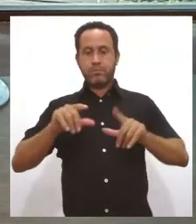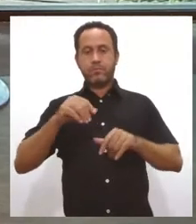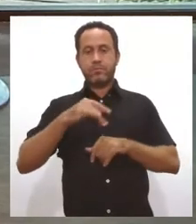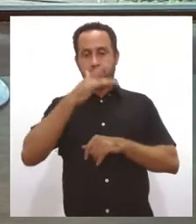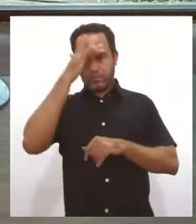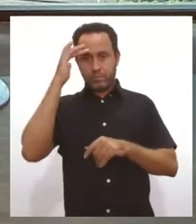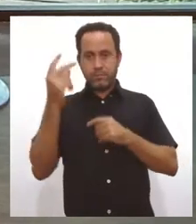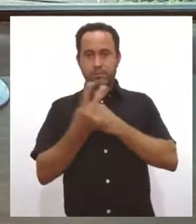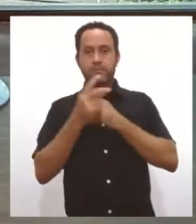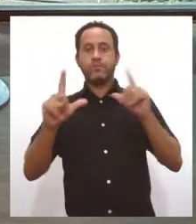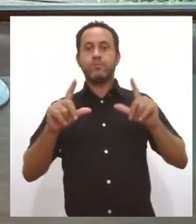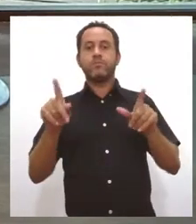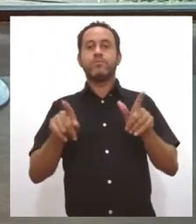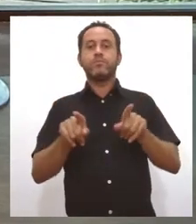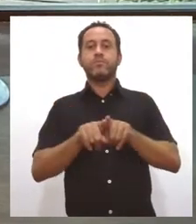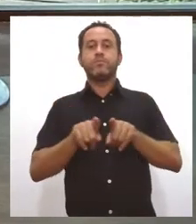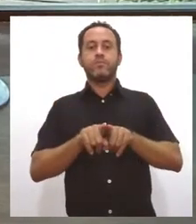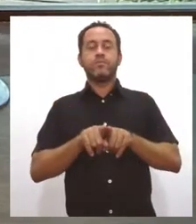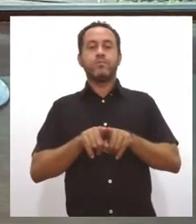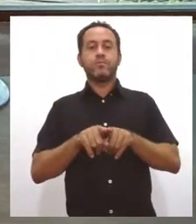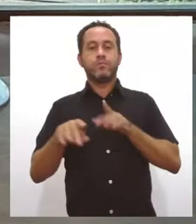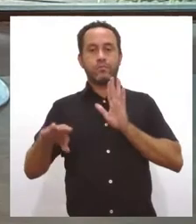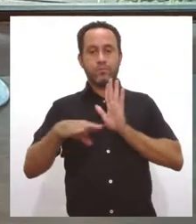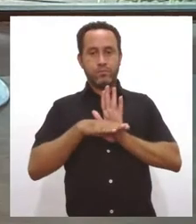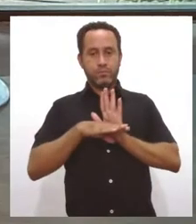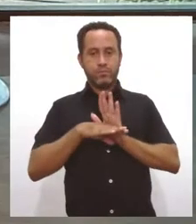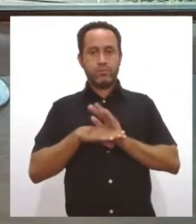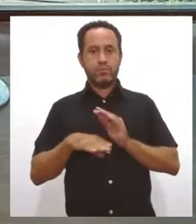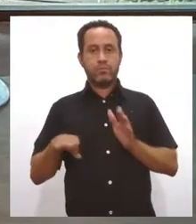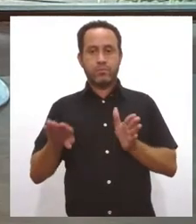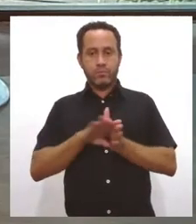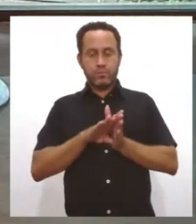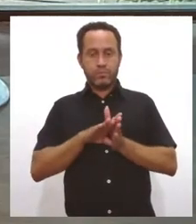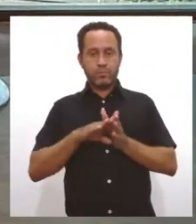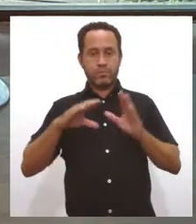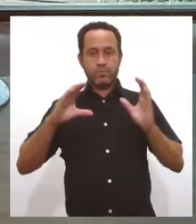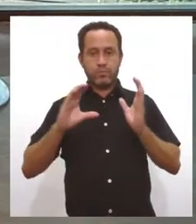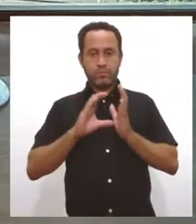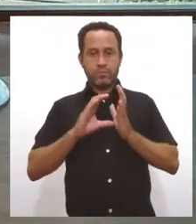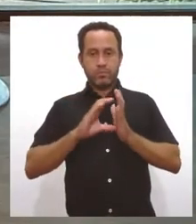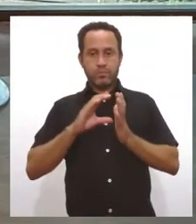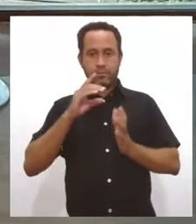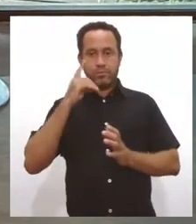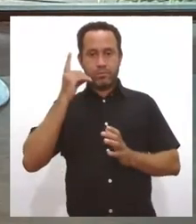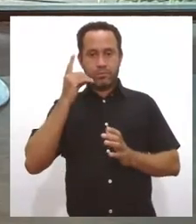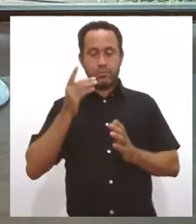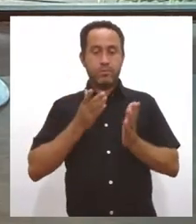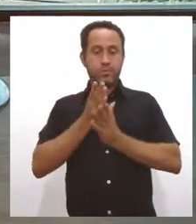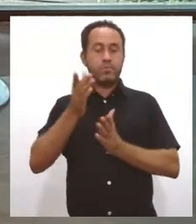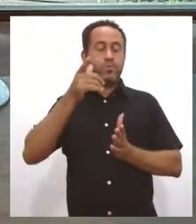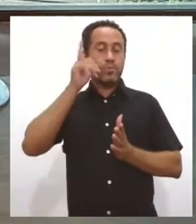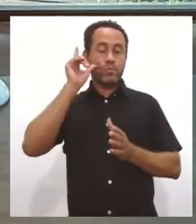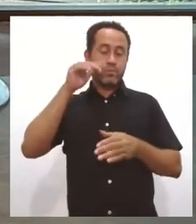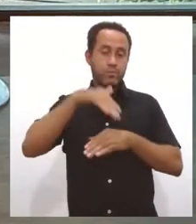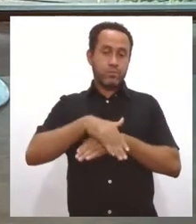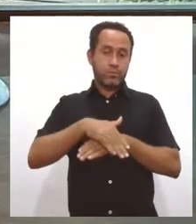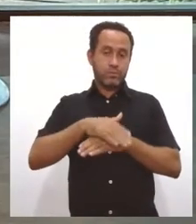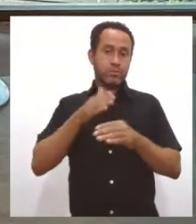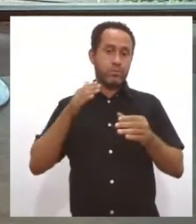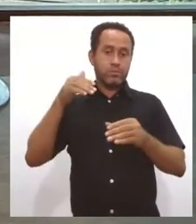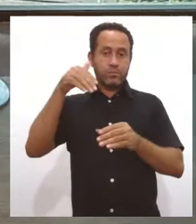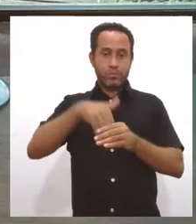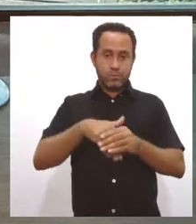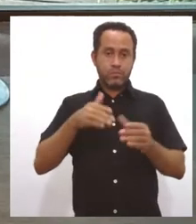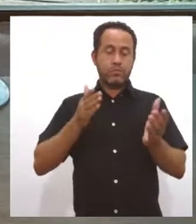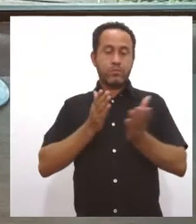para nós também, que é da Câmara dos Deputados. A Câmara aprovou ontem, na verdade, ontem à noite, já por volta de 21 horas,